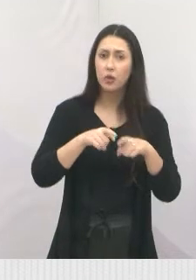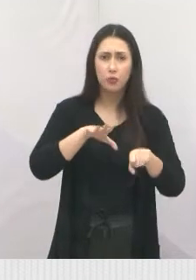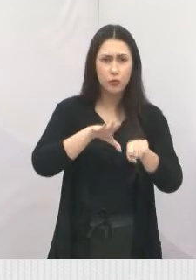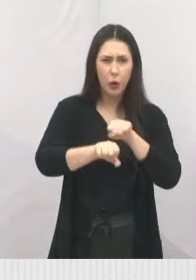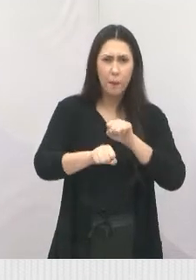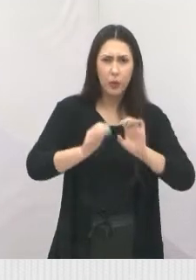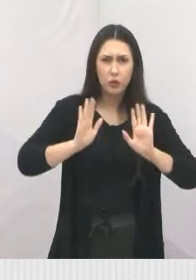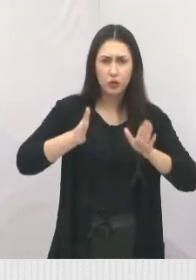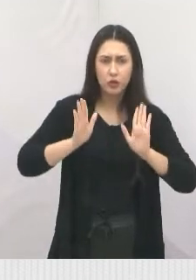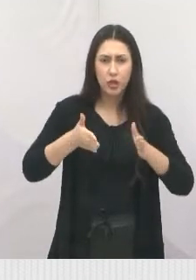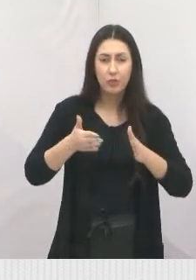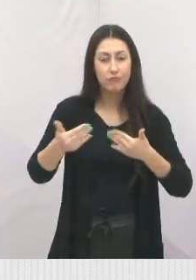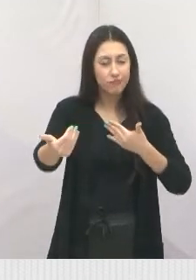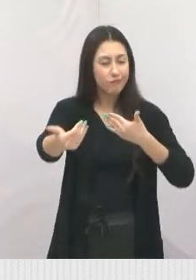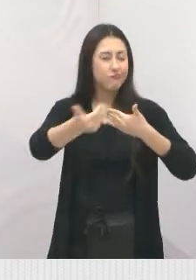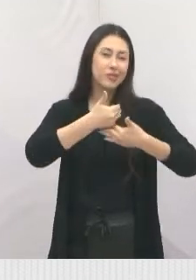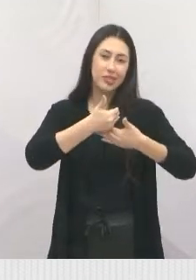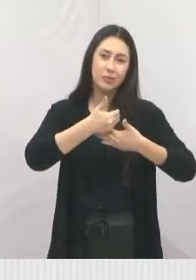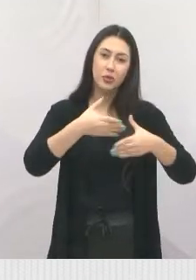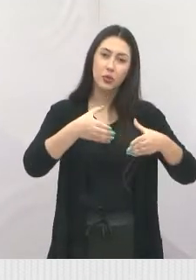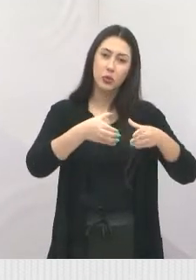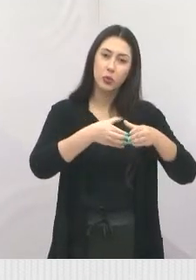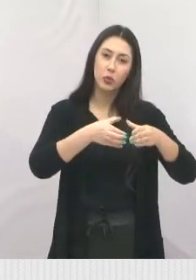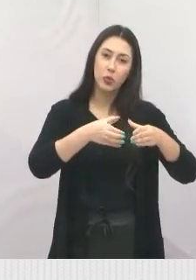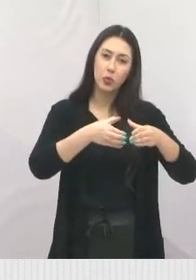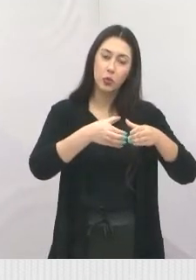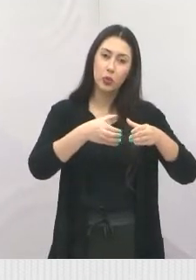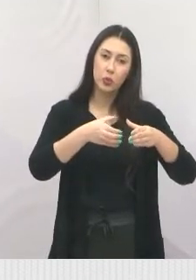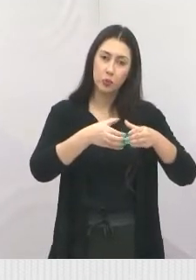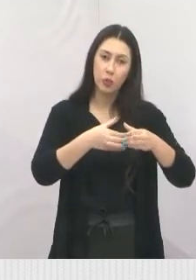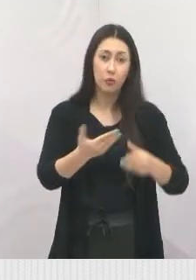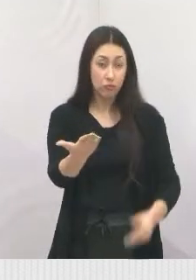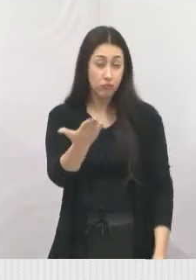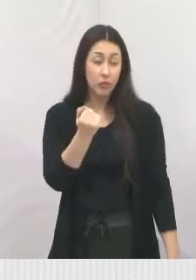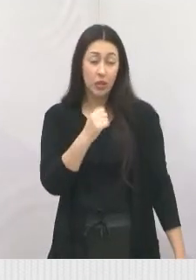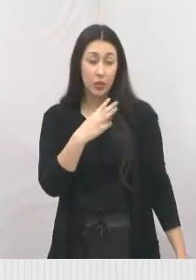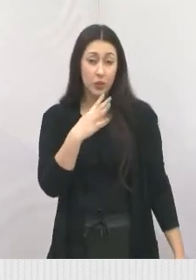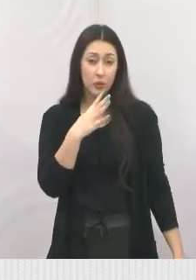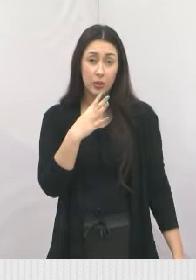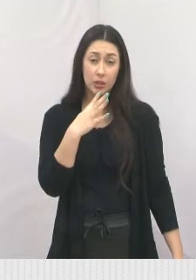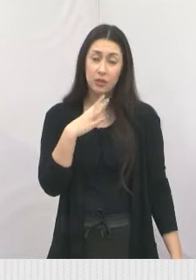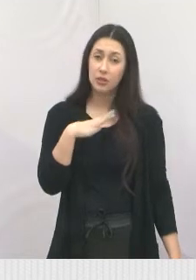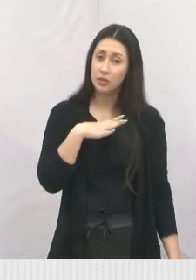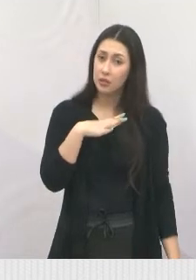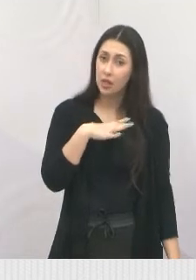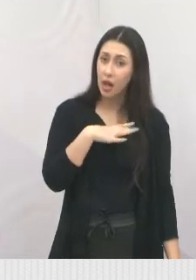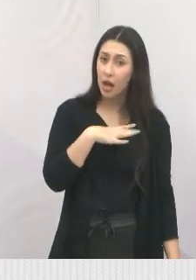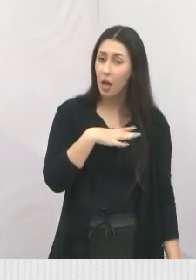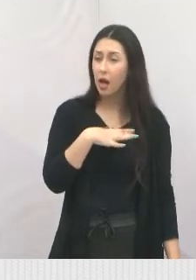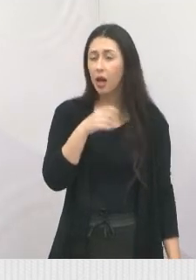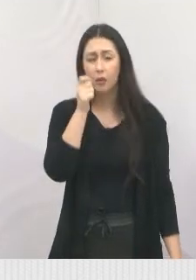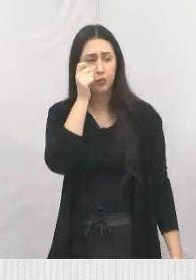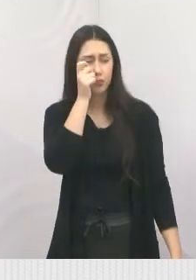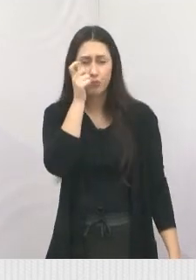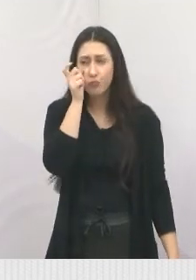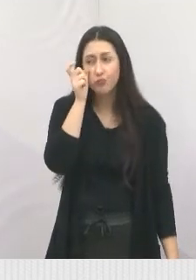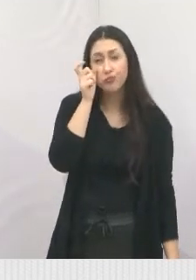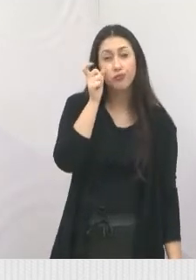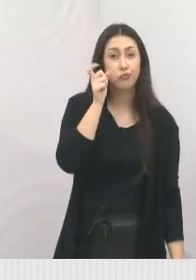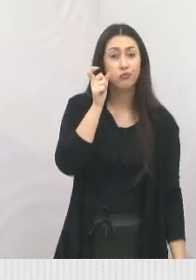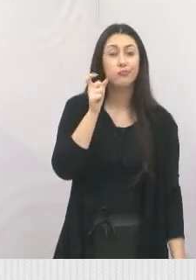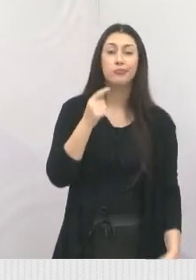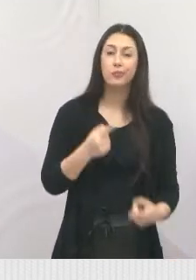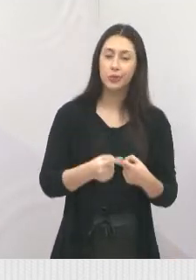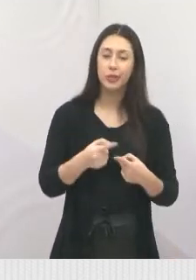que faça parte aqui do nosso grupo, venha conhecer a nossa cidade, venha se inteirar, nós estamos com